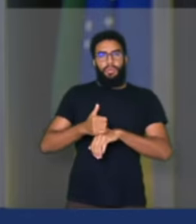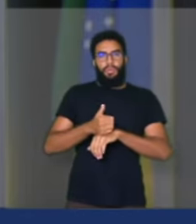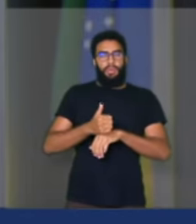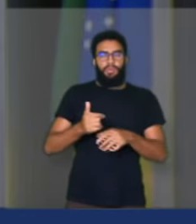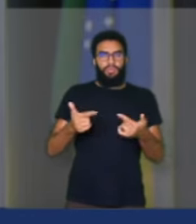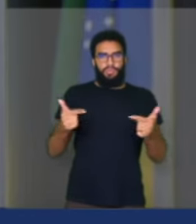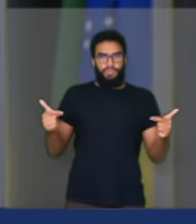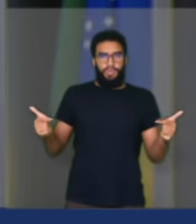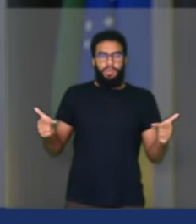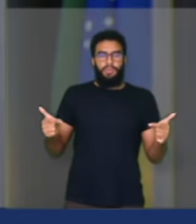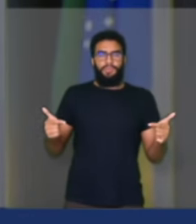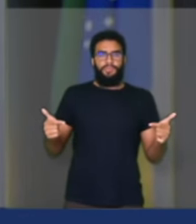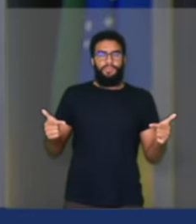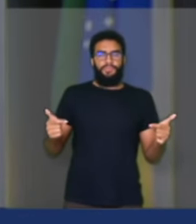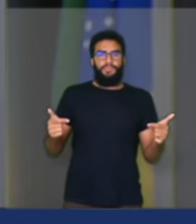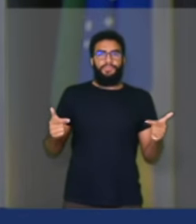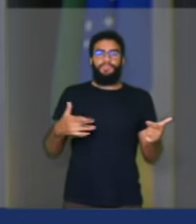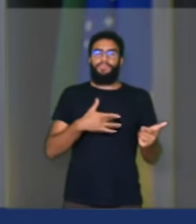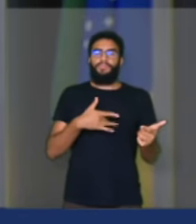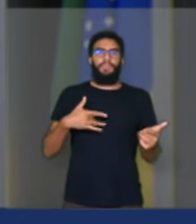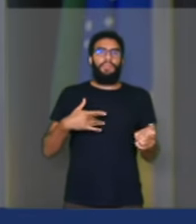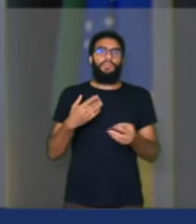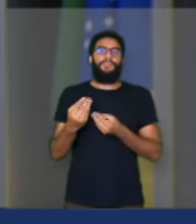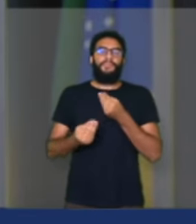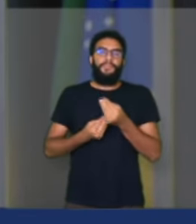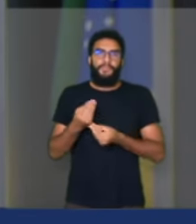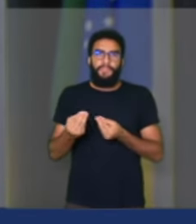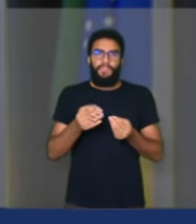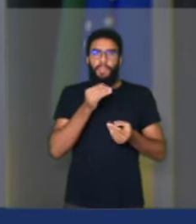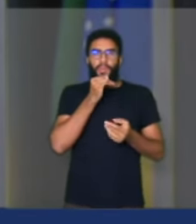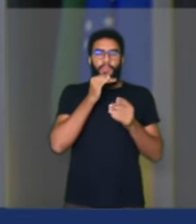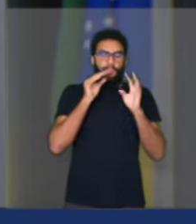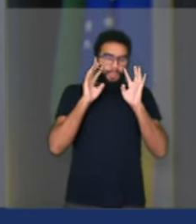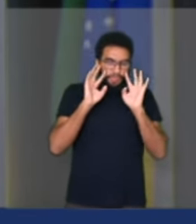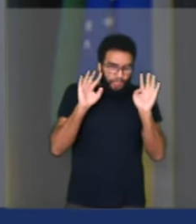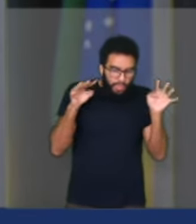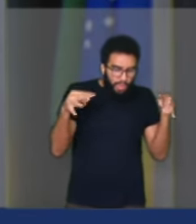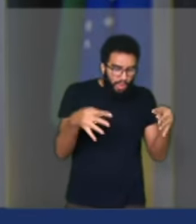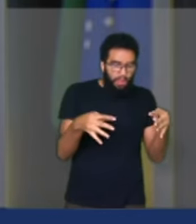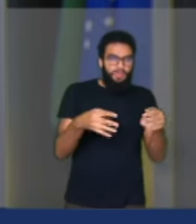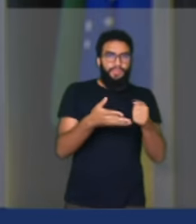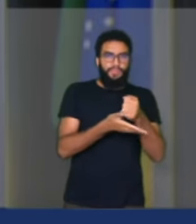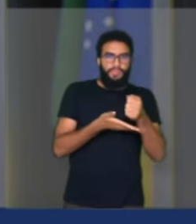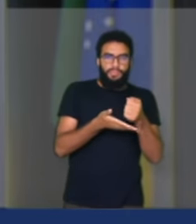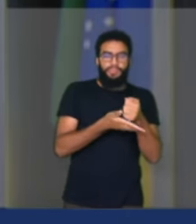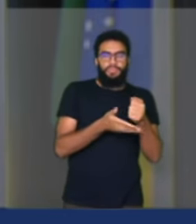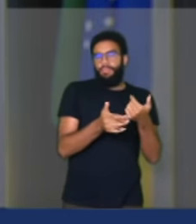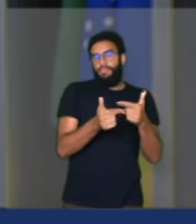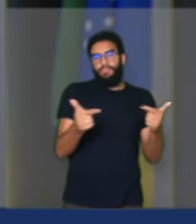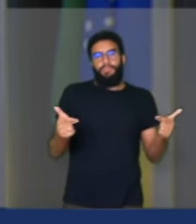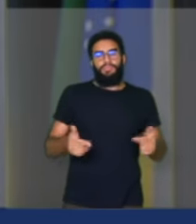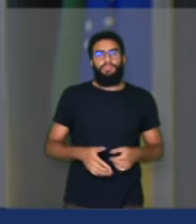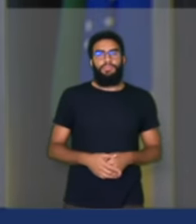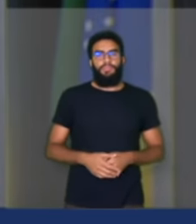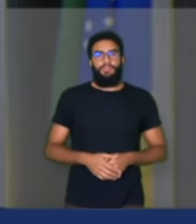saúde, atenção básica, essa saúde primária. Não existe. Eu que venho do interior do